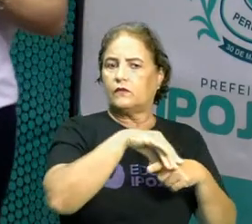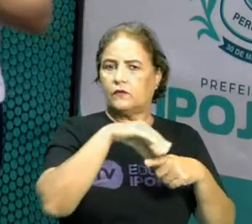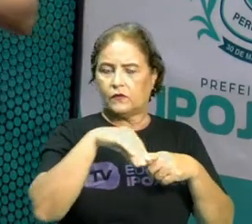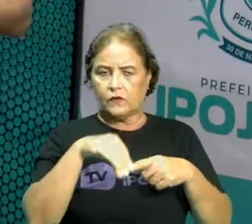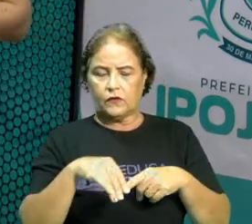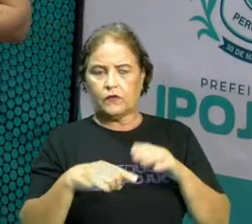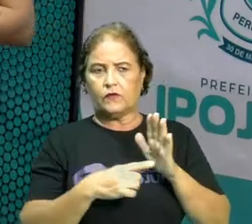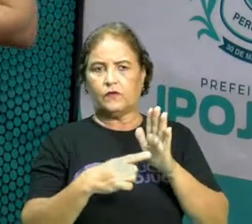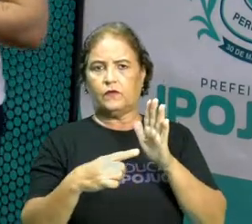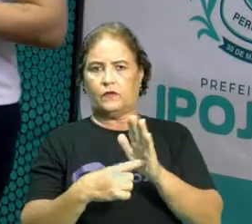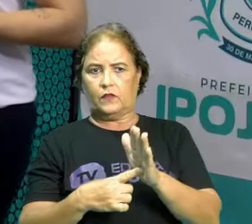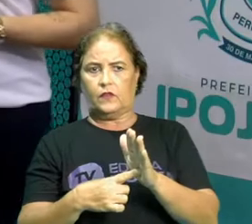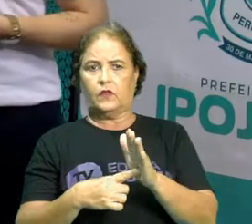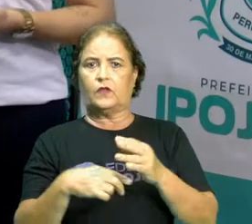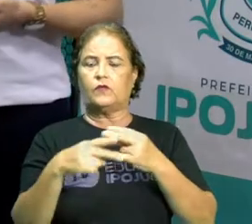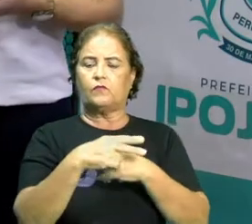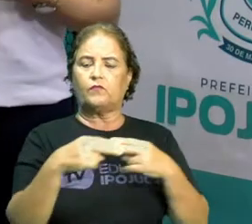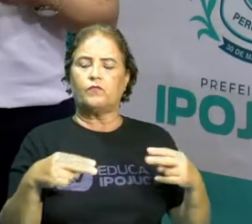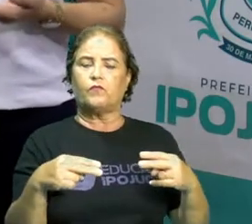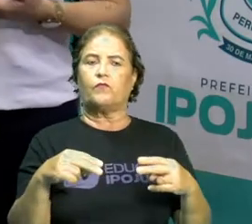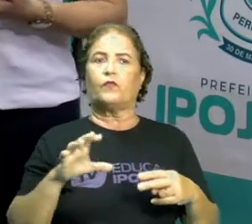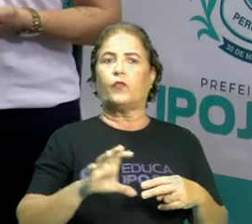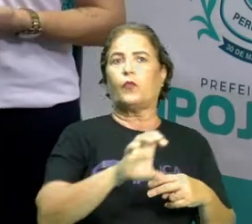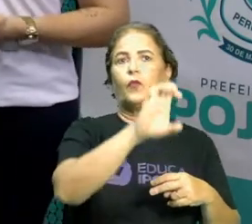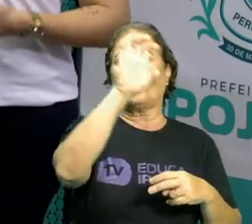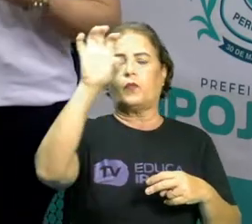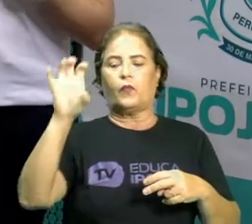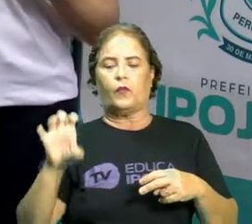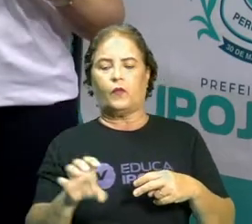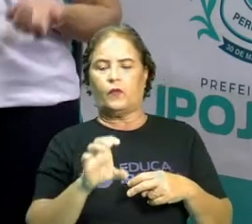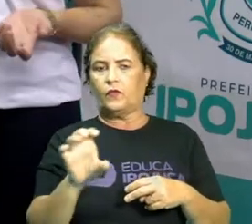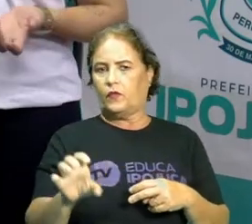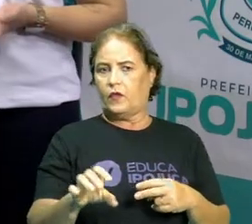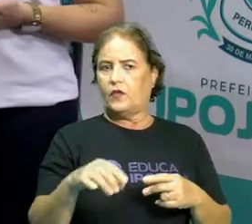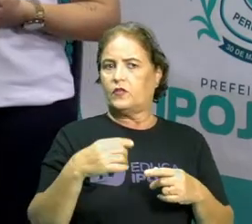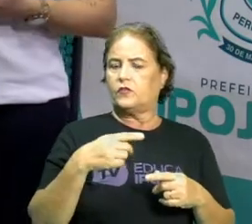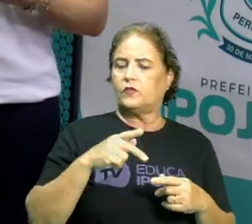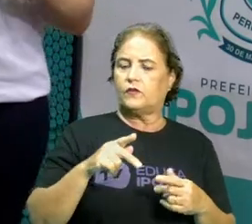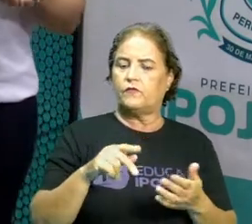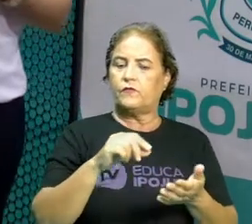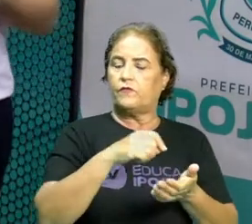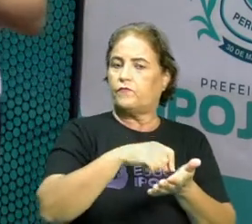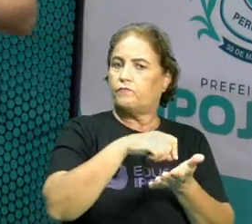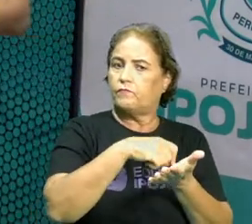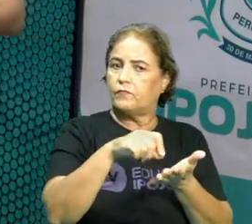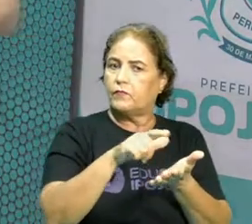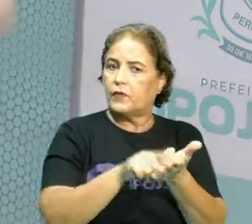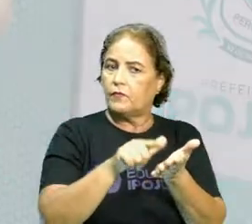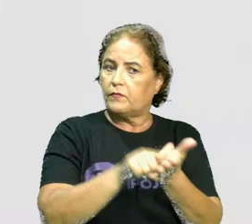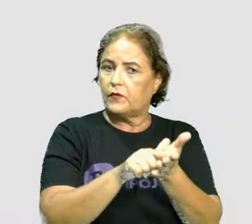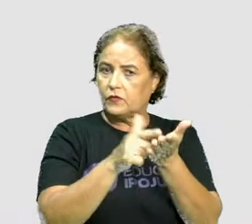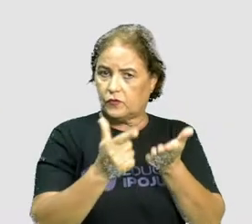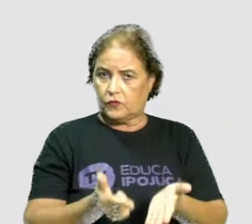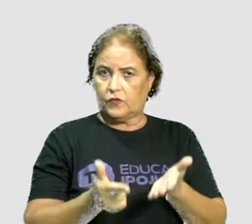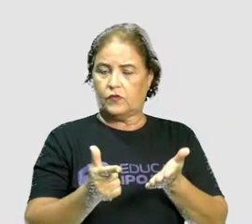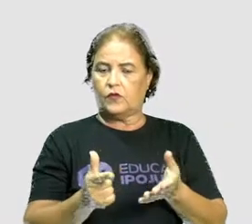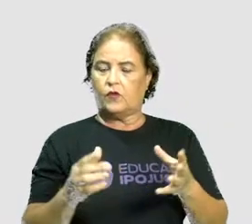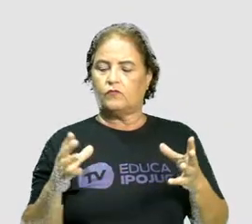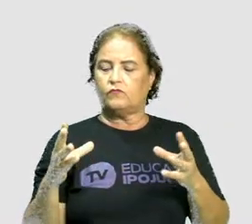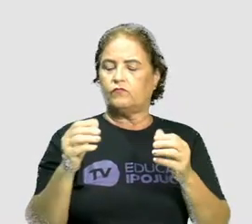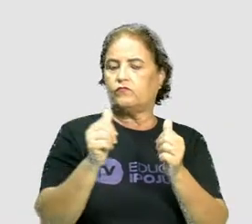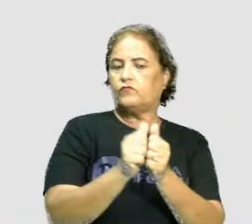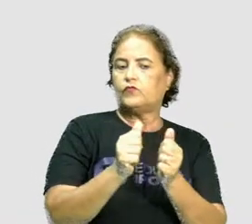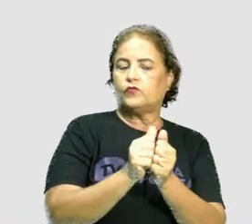populares típicas do Nordeste, geralmente impressas em papel jornal, reunidas em pequenos livretos,